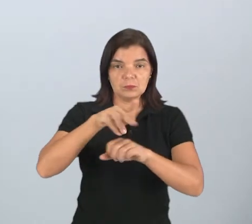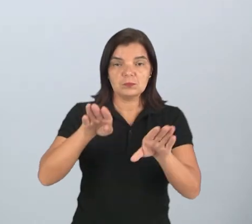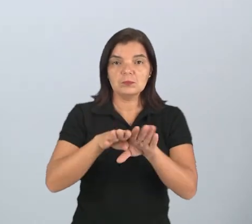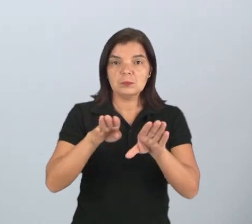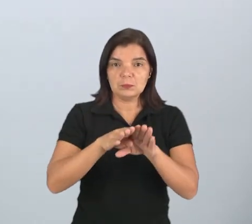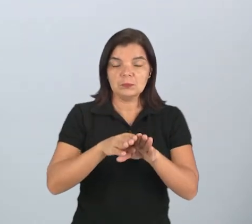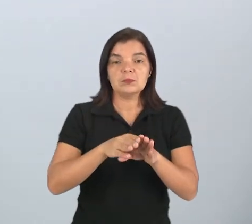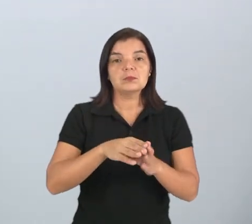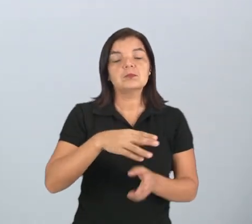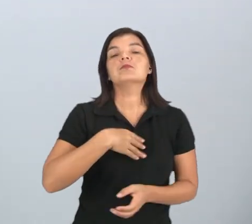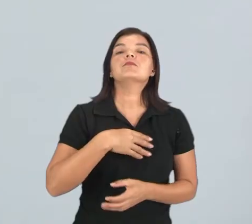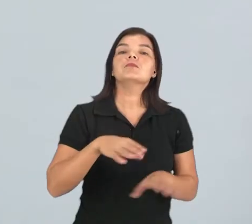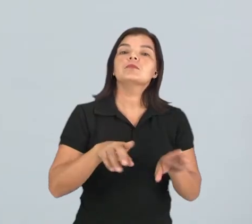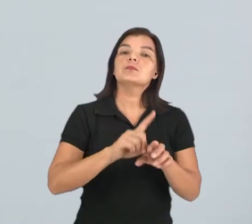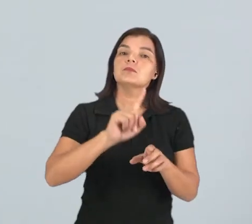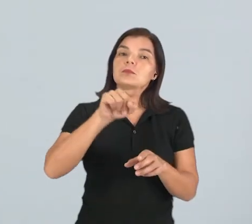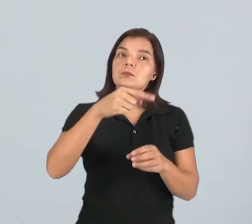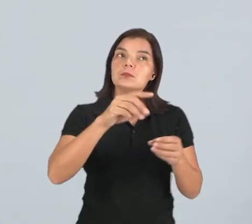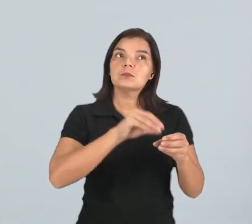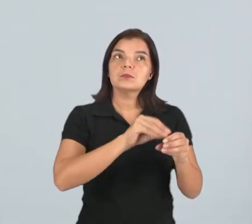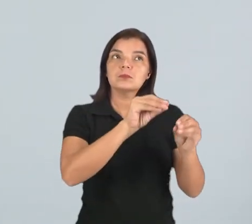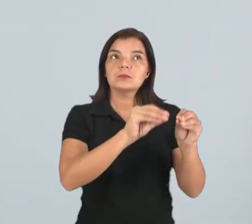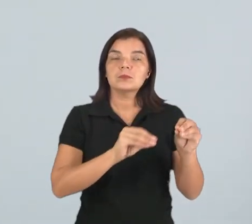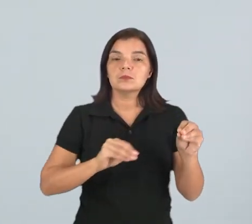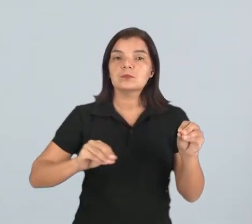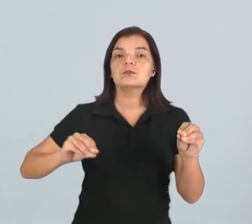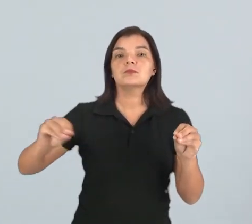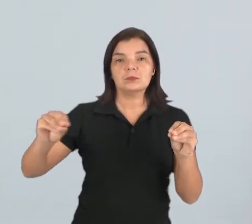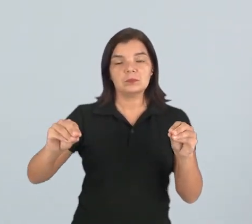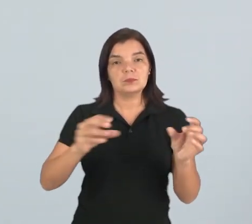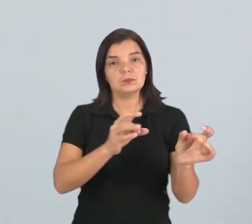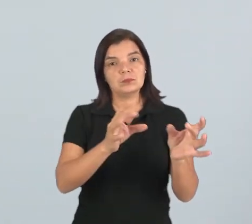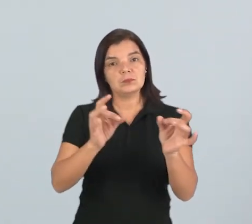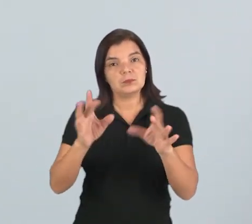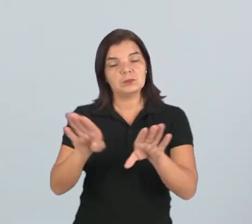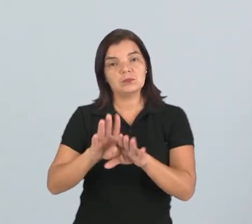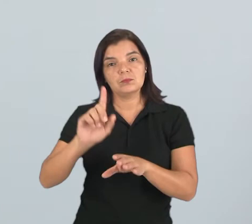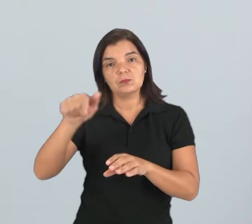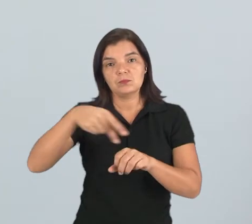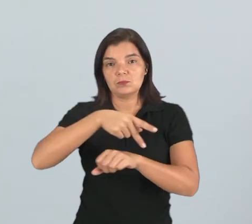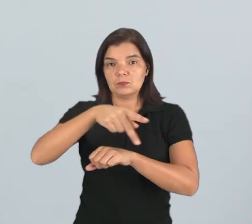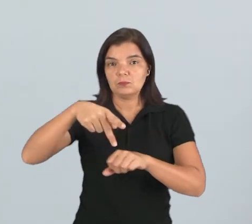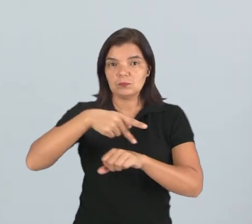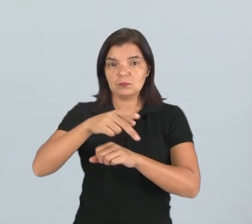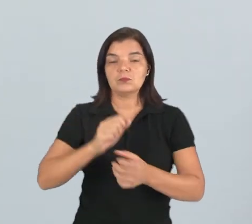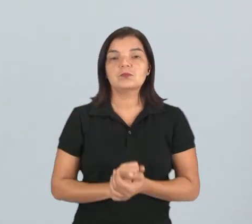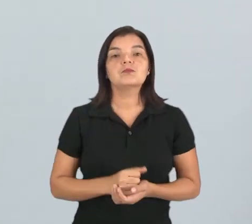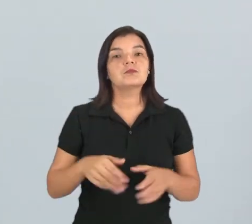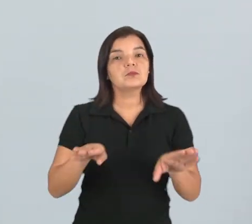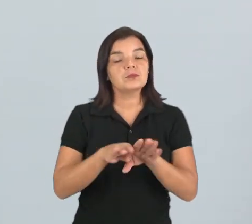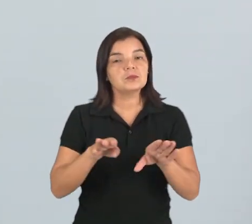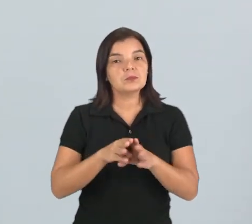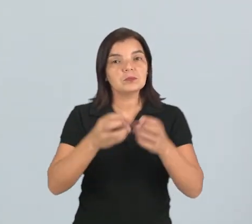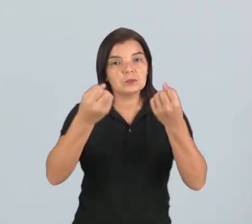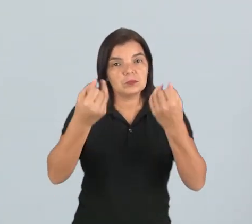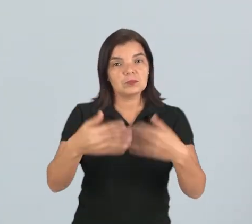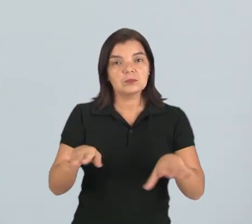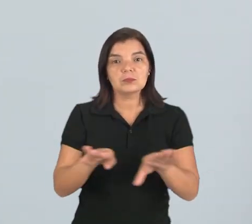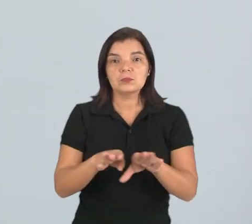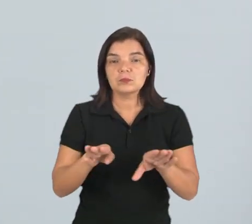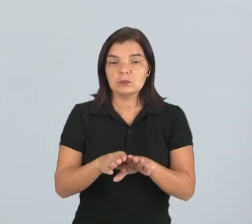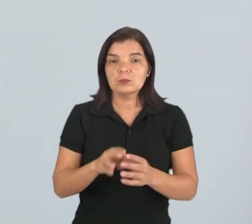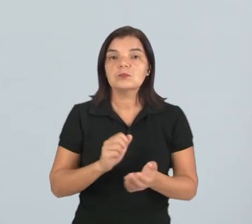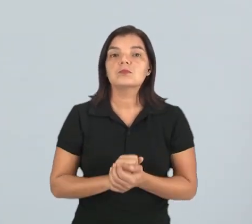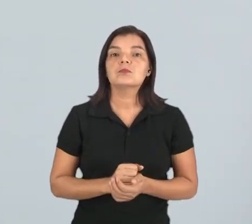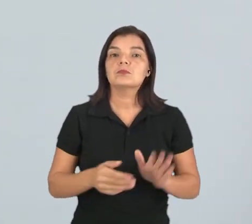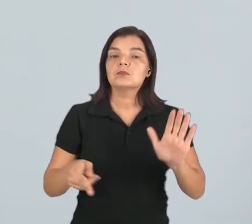metrópole e de lá a metrópole comercializava com outros países. E também vale ressaltar que